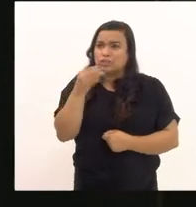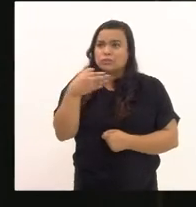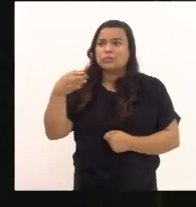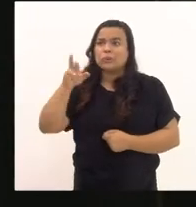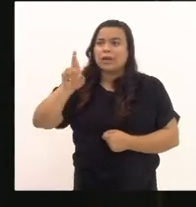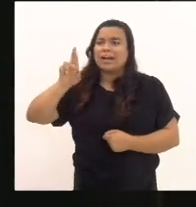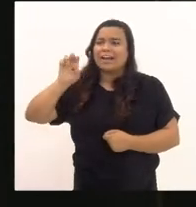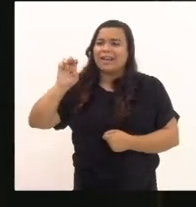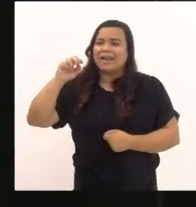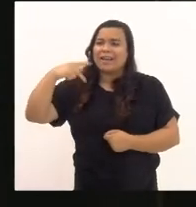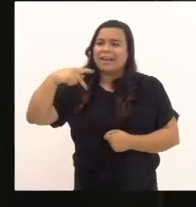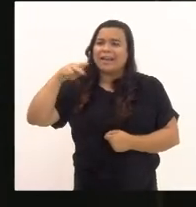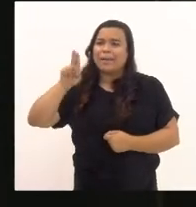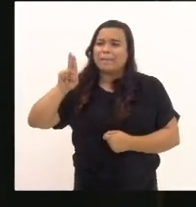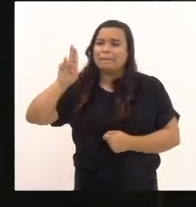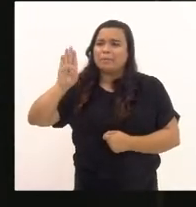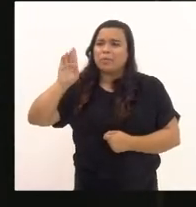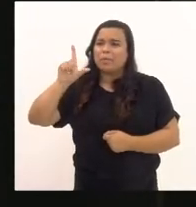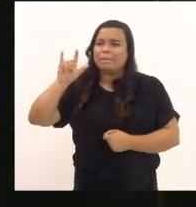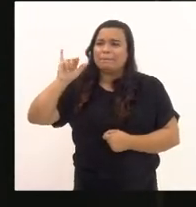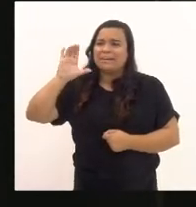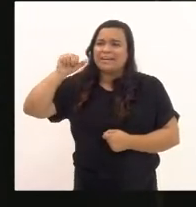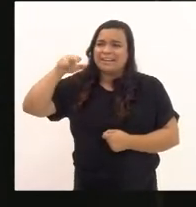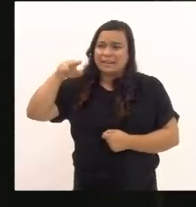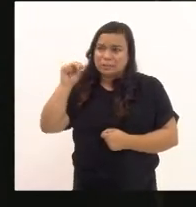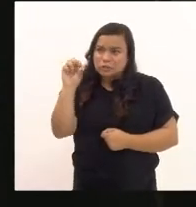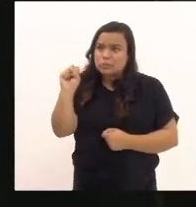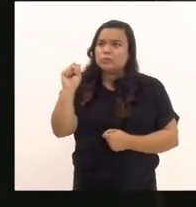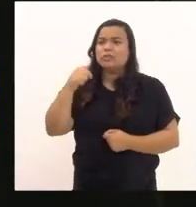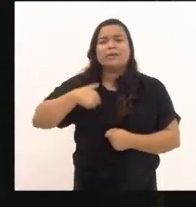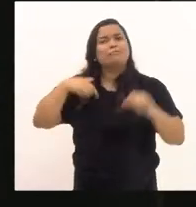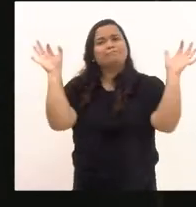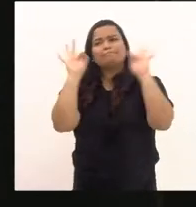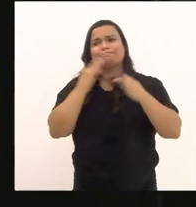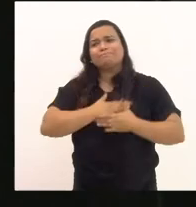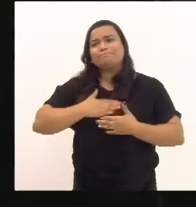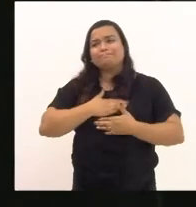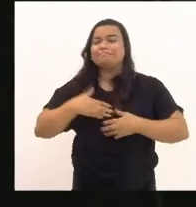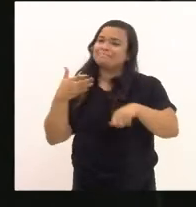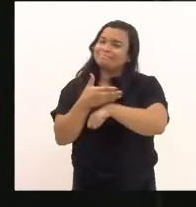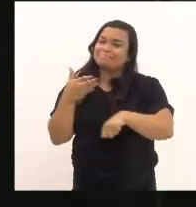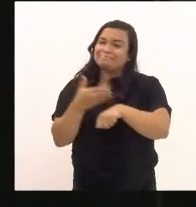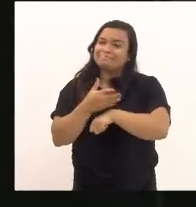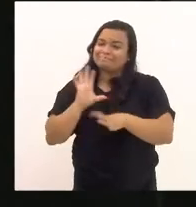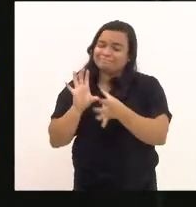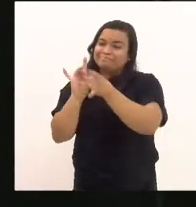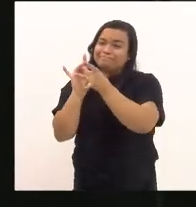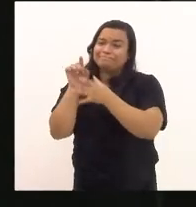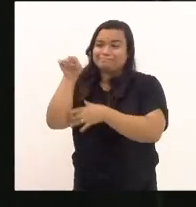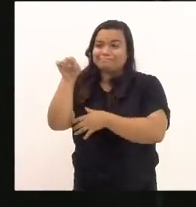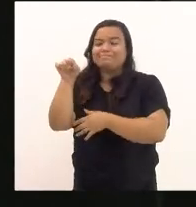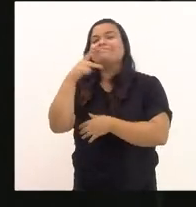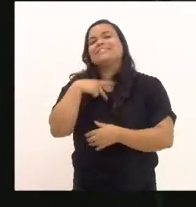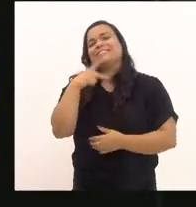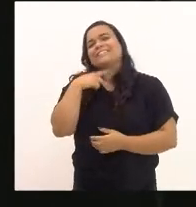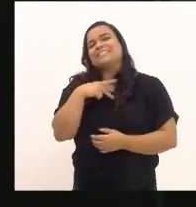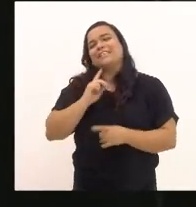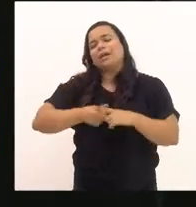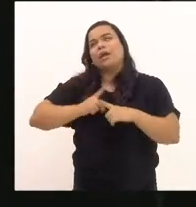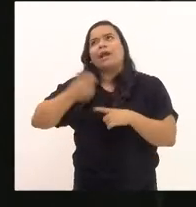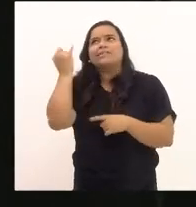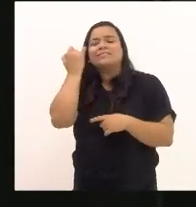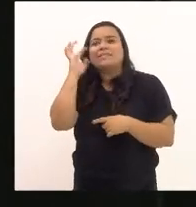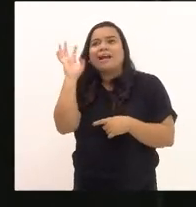de fazer parte desse partido porque o nosso partido é através de uma ideia bem fixada do nosso